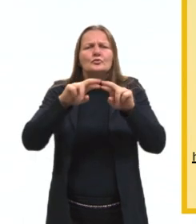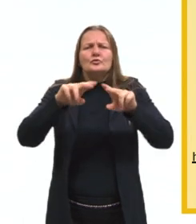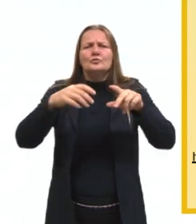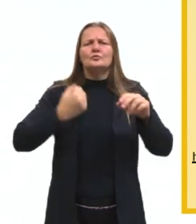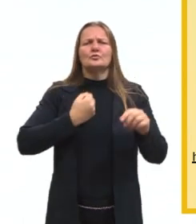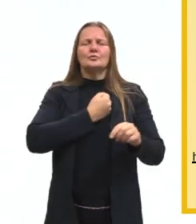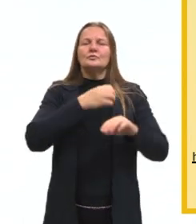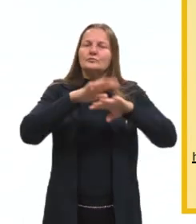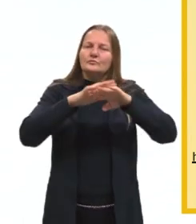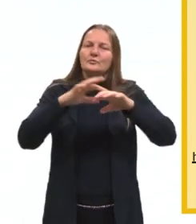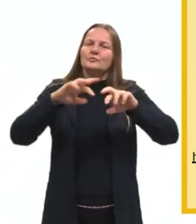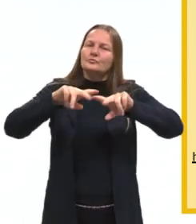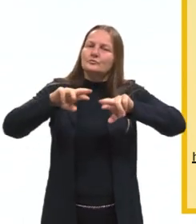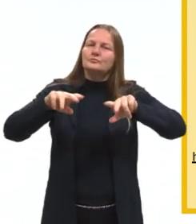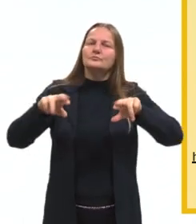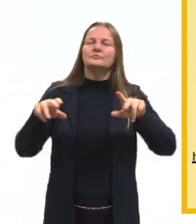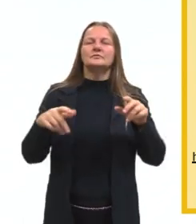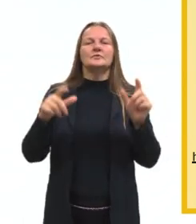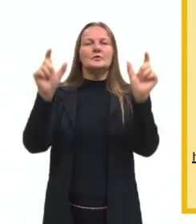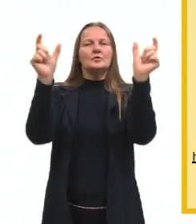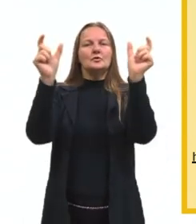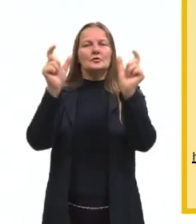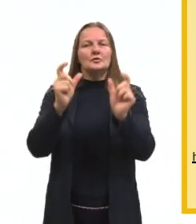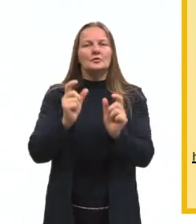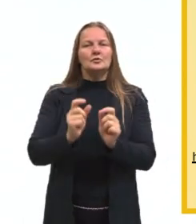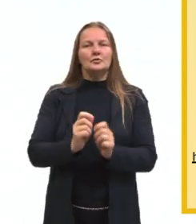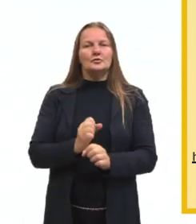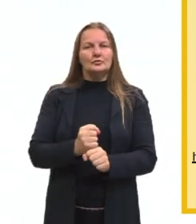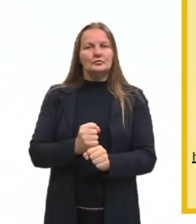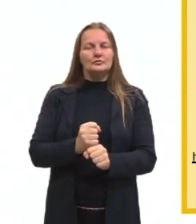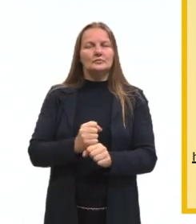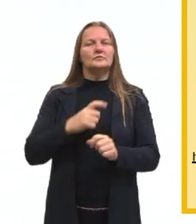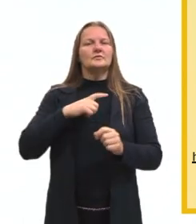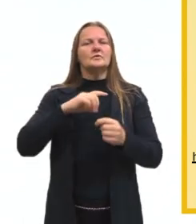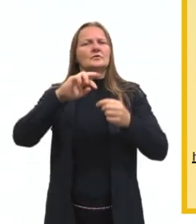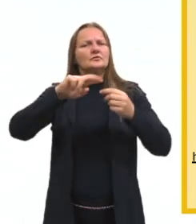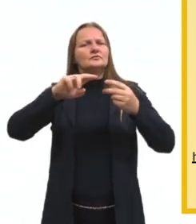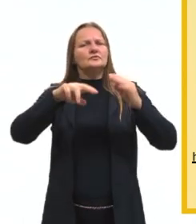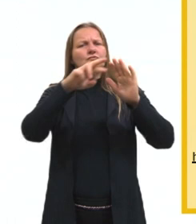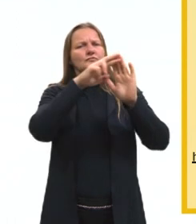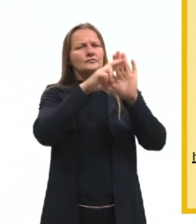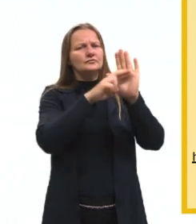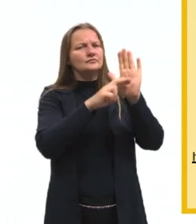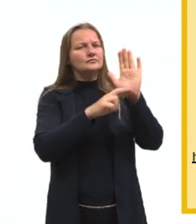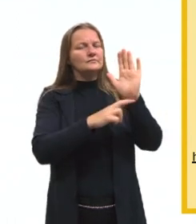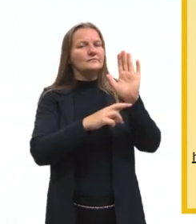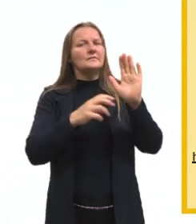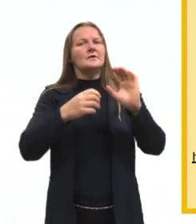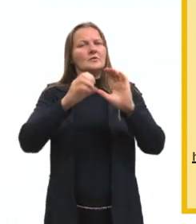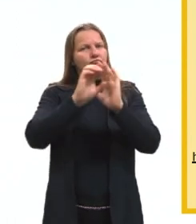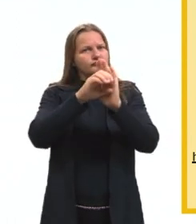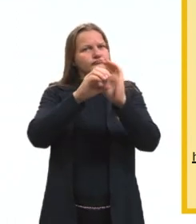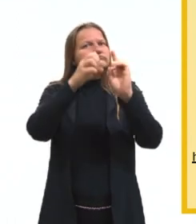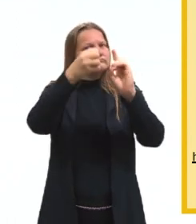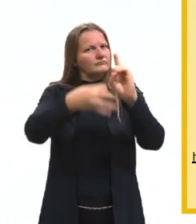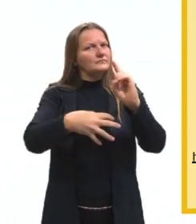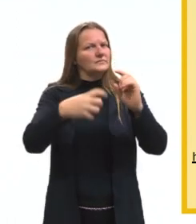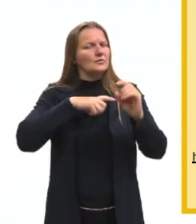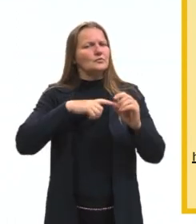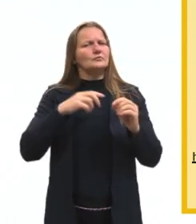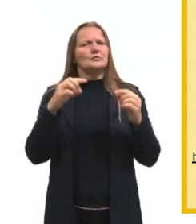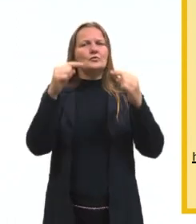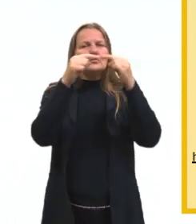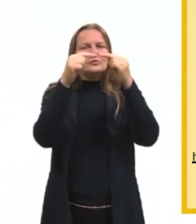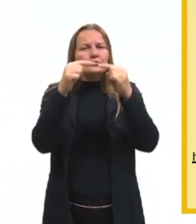matemáticas, onde a ordem destas operações é bem definida para que haja uma convenção a respeito de